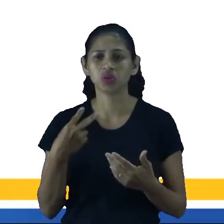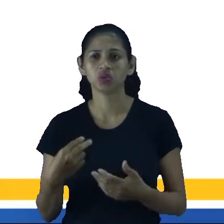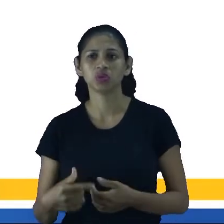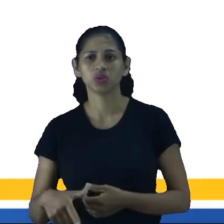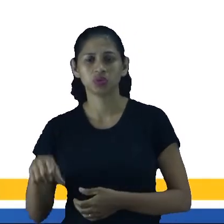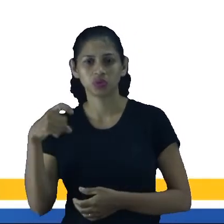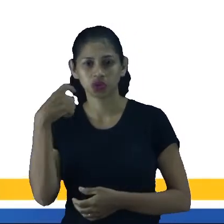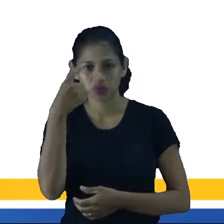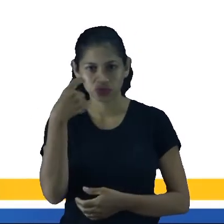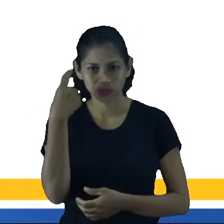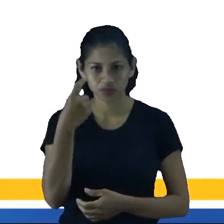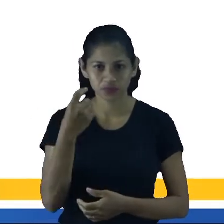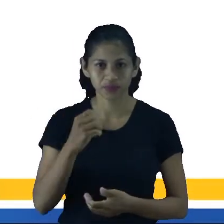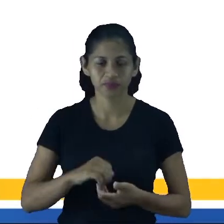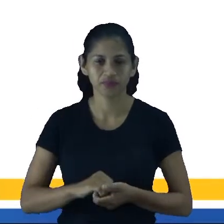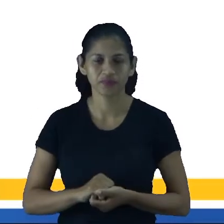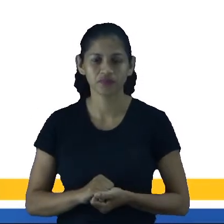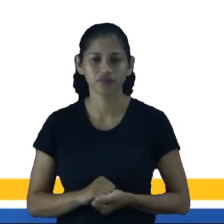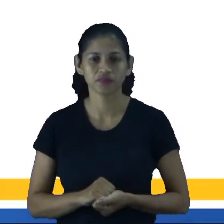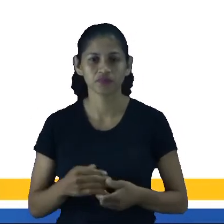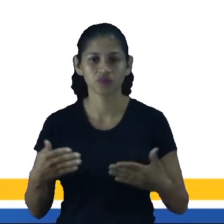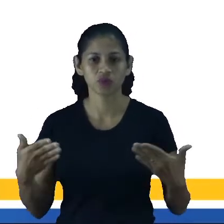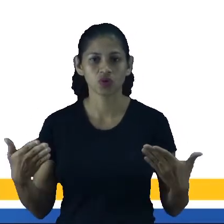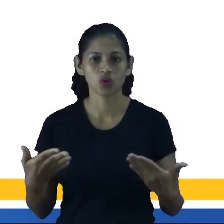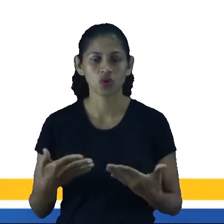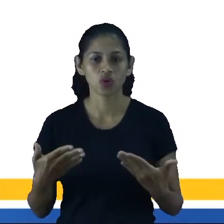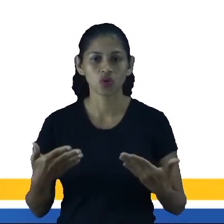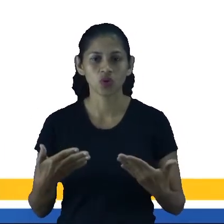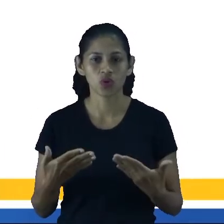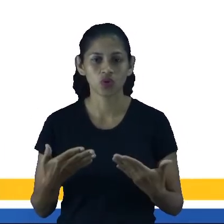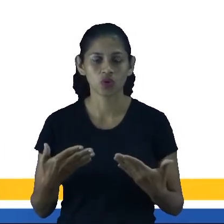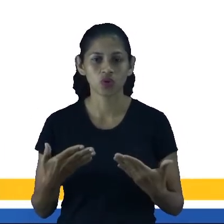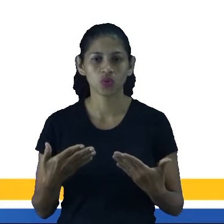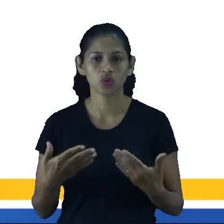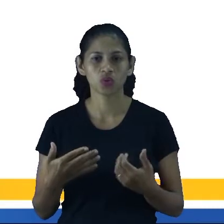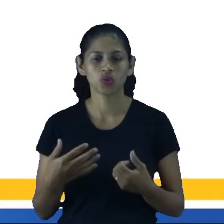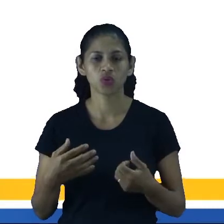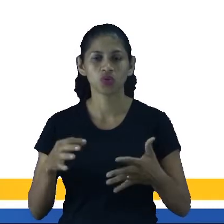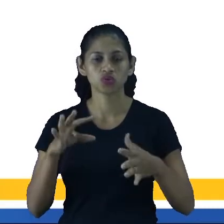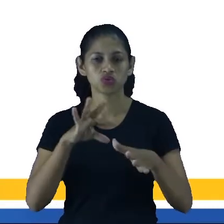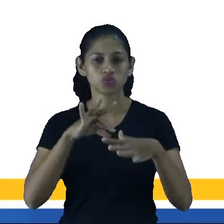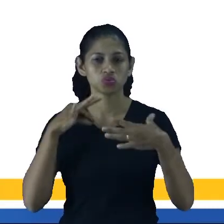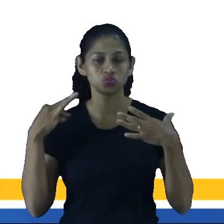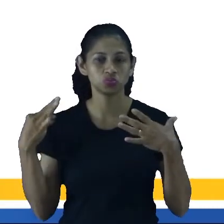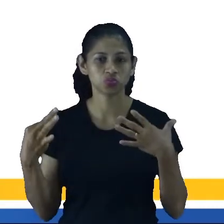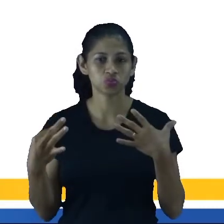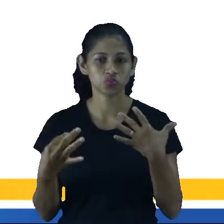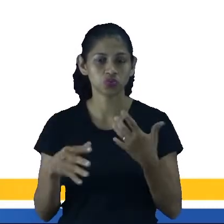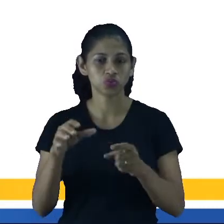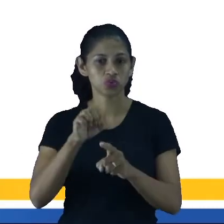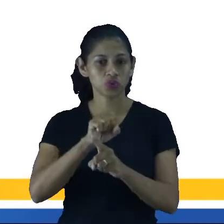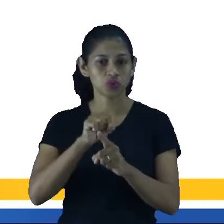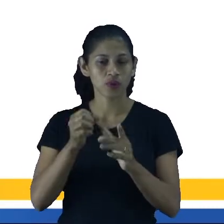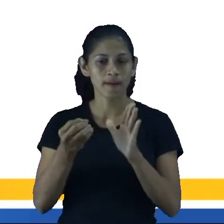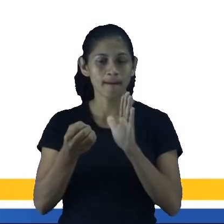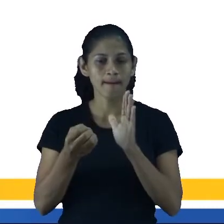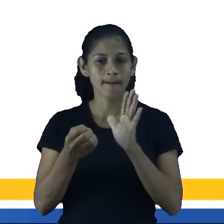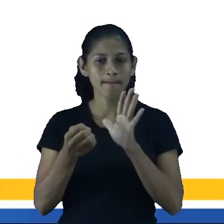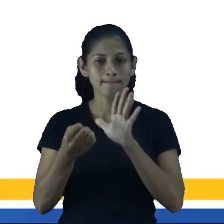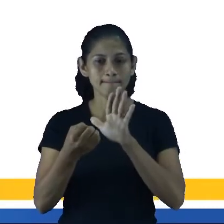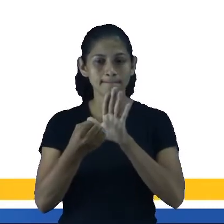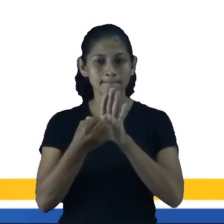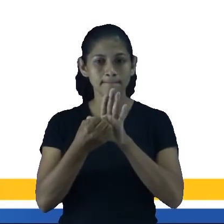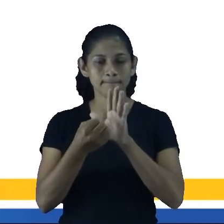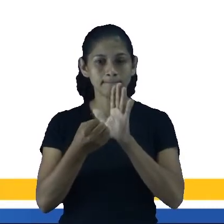hoje nas mídias sociais, a gente tem que fazer um filtro, né galera? A gente está na escola aprendendo